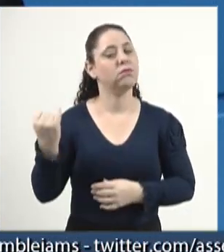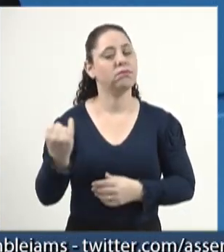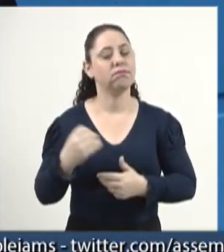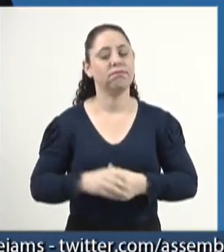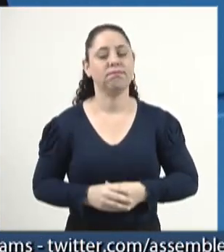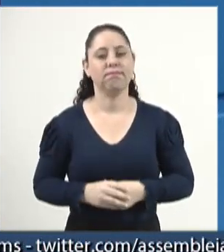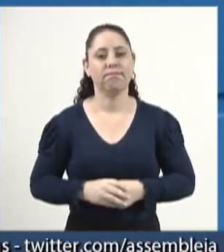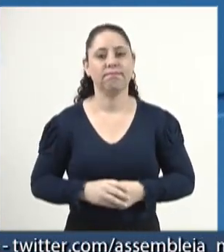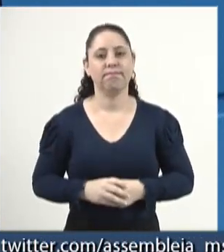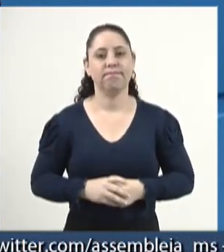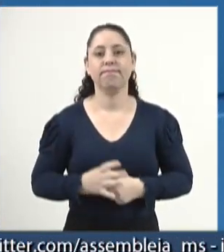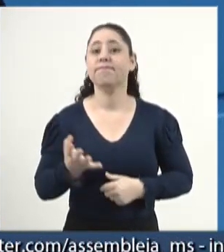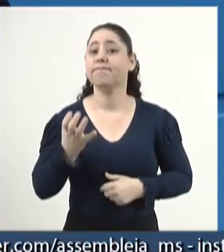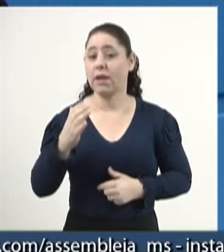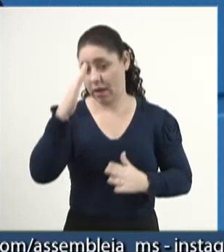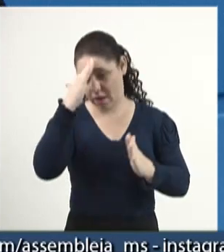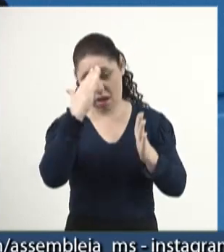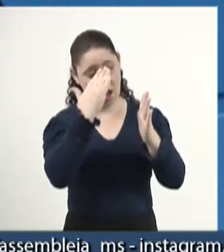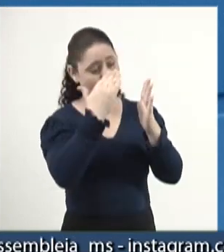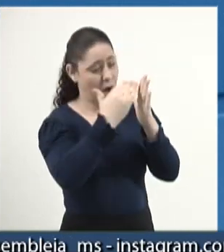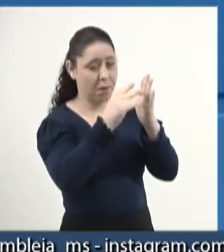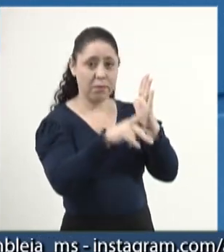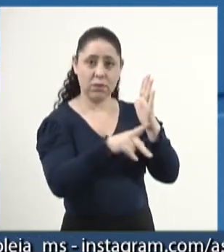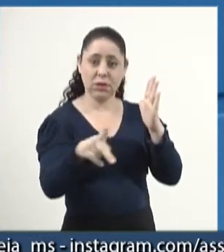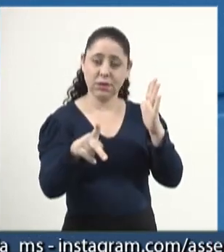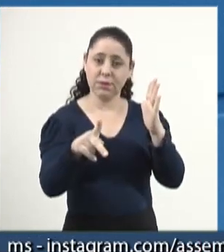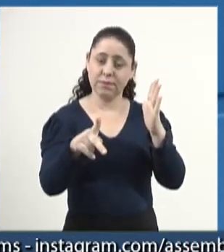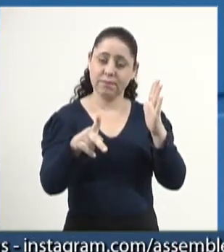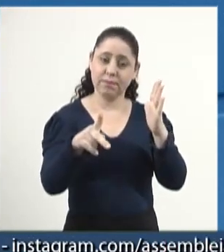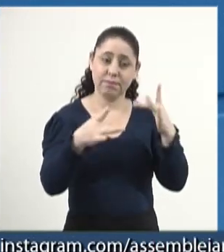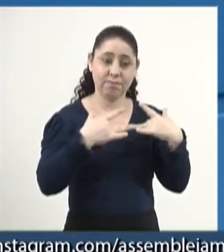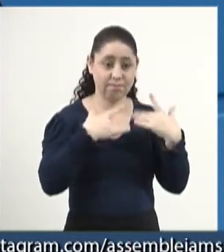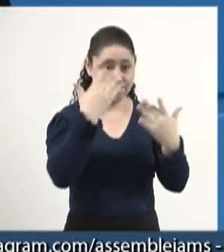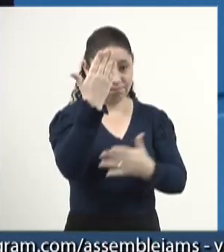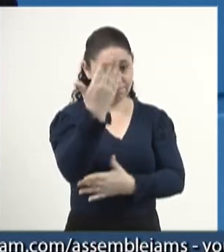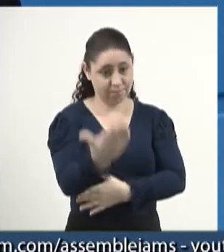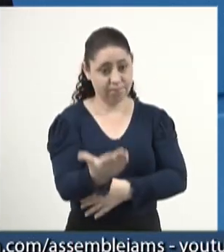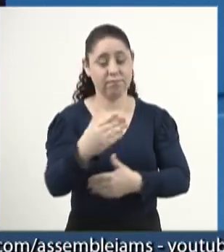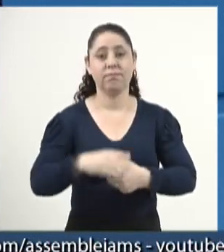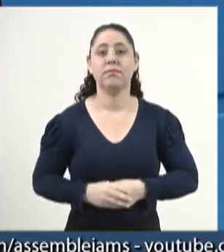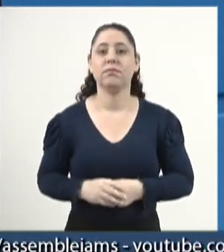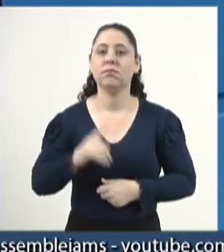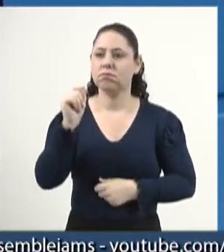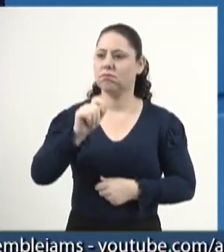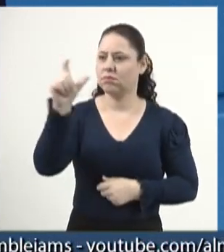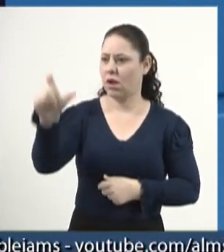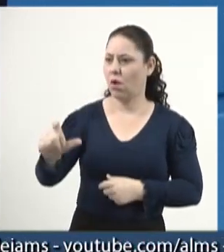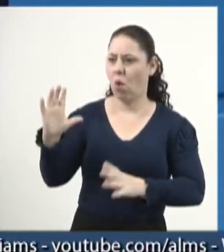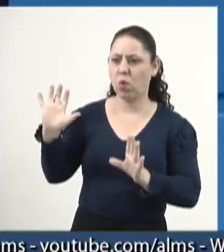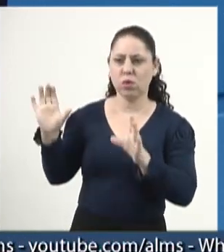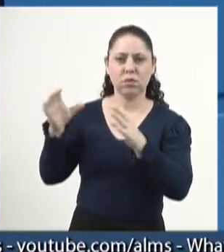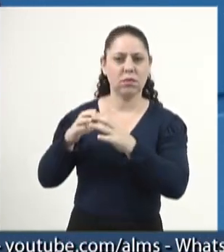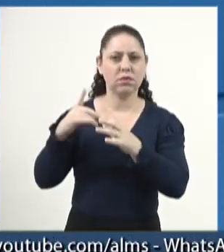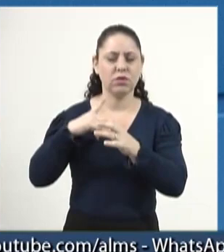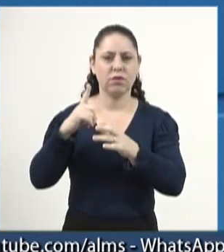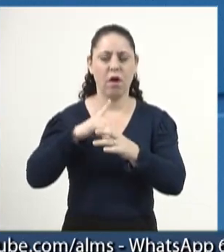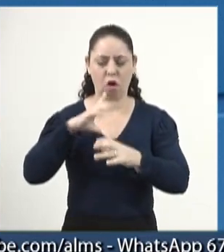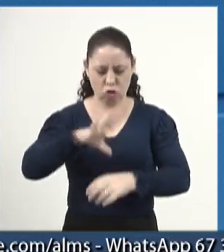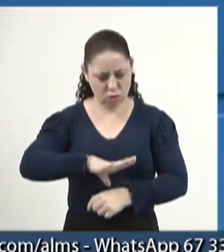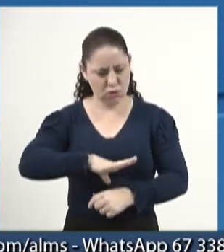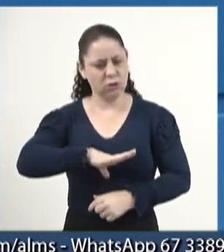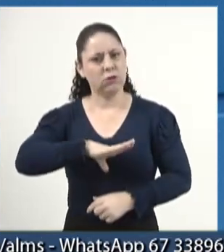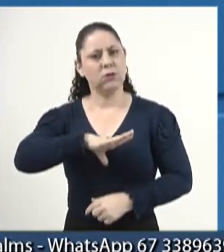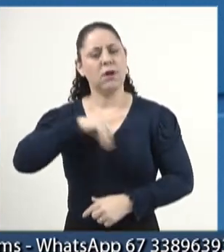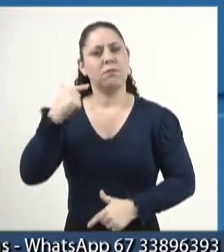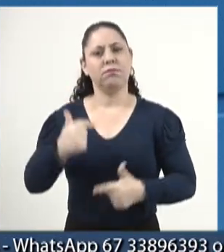que pretende reconhecer, seu presidente, no gesto de vossa excelência, aqueles que tiveram a coragem